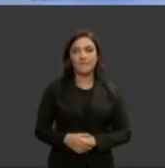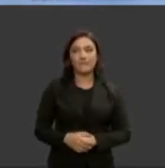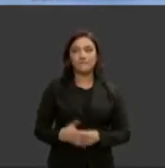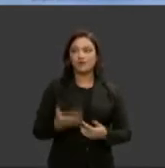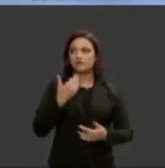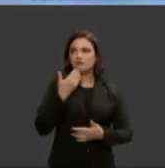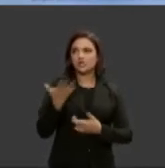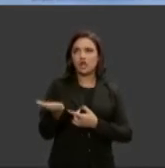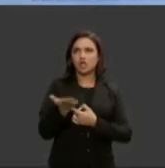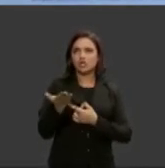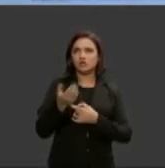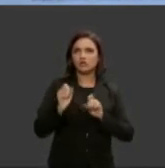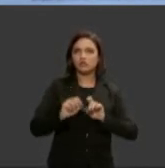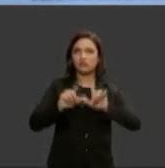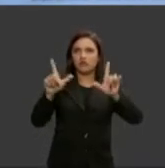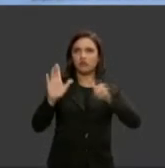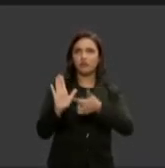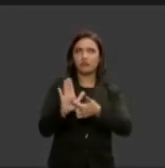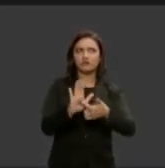me auxiliar e colocar os slides